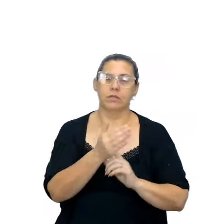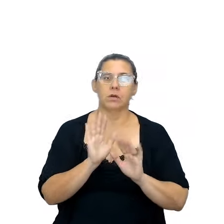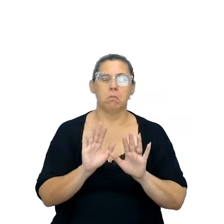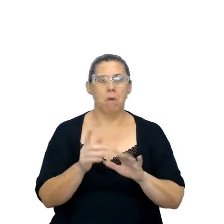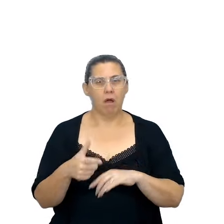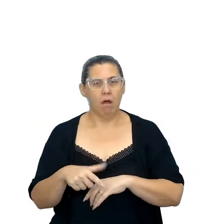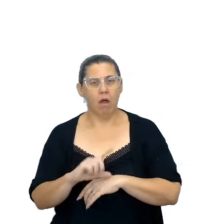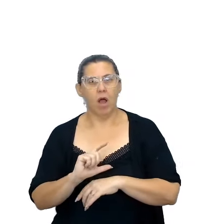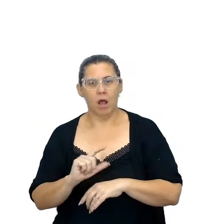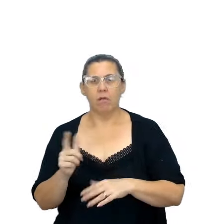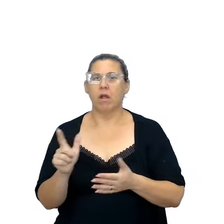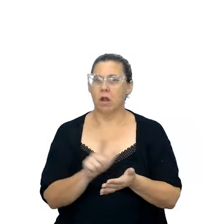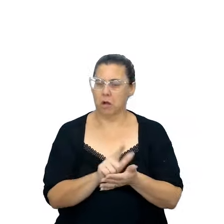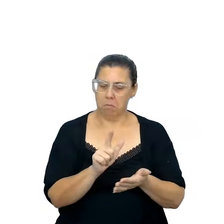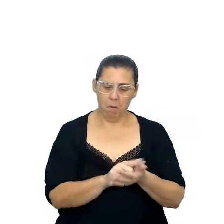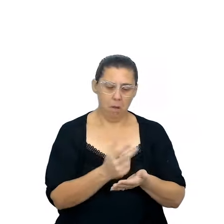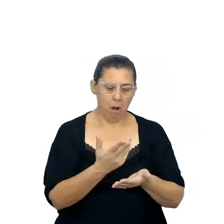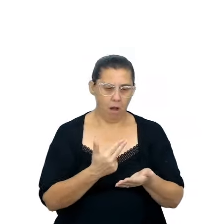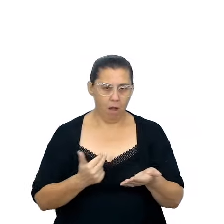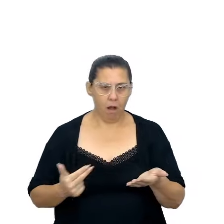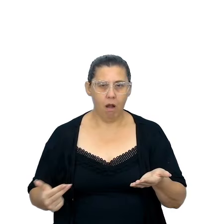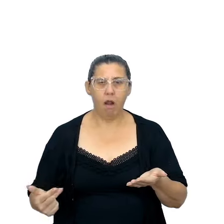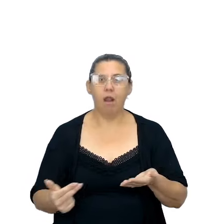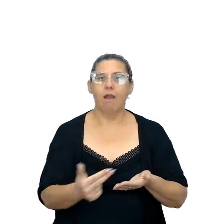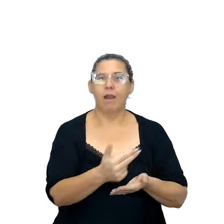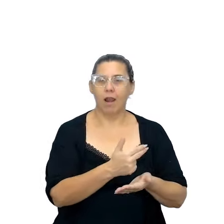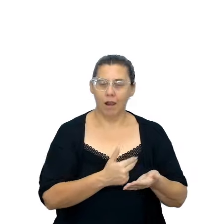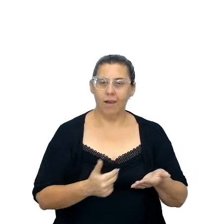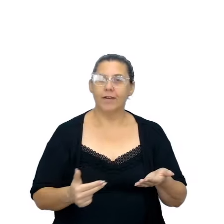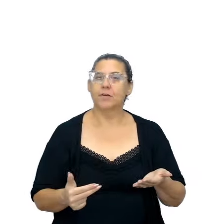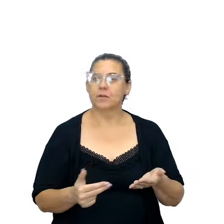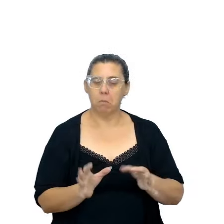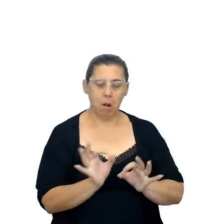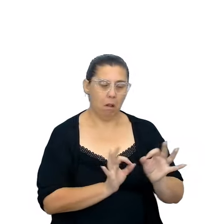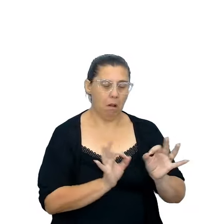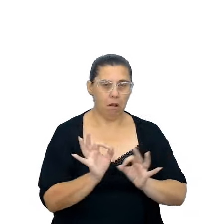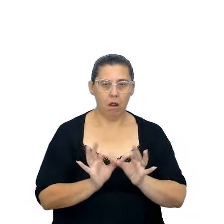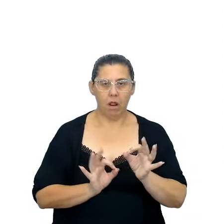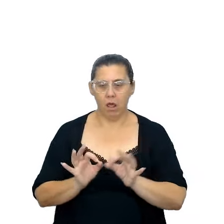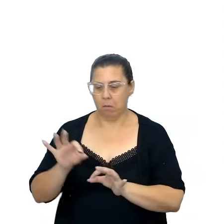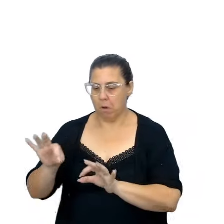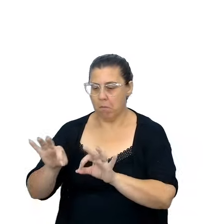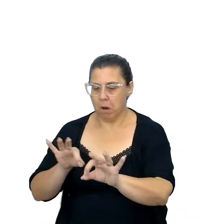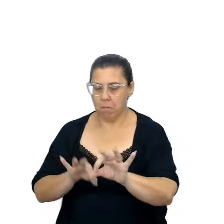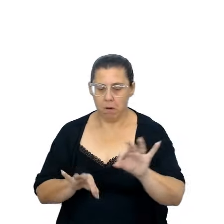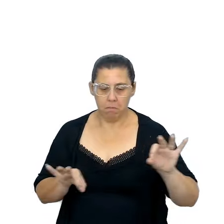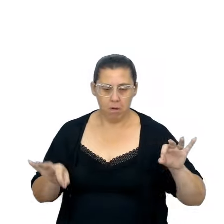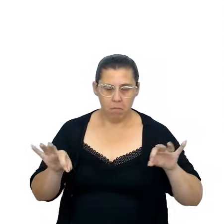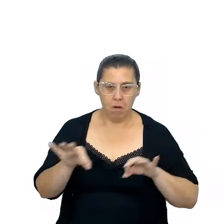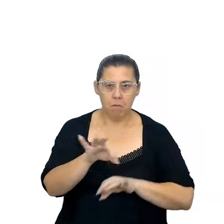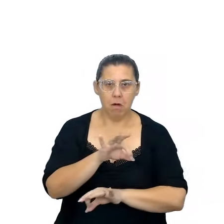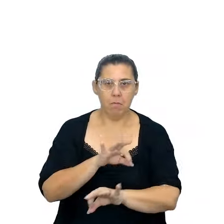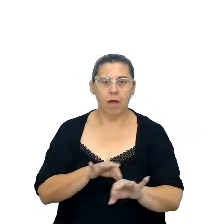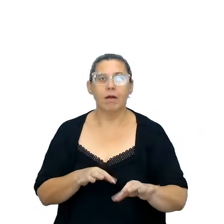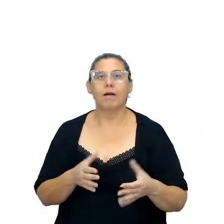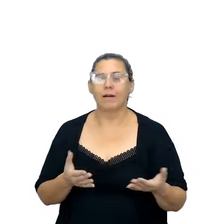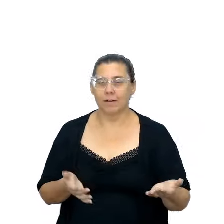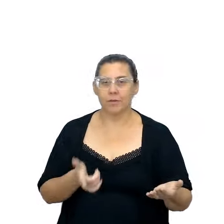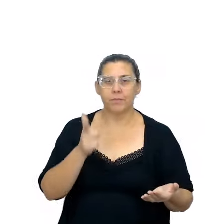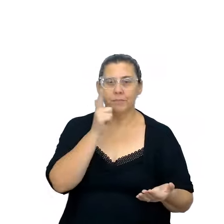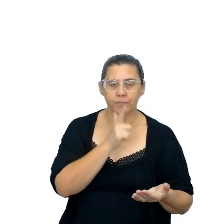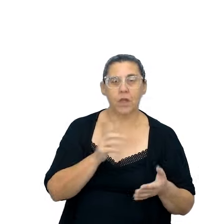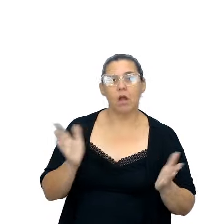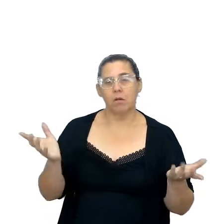mas antes era no papelzinho mesmo, né, usando aquelas taxinhas que se prendiam ali nos murais, então, é